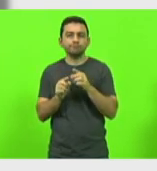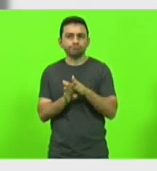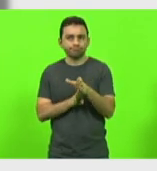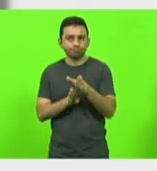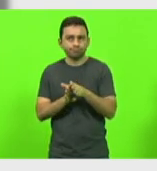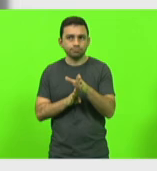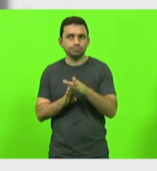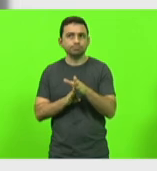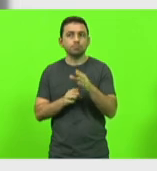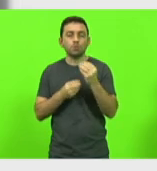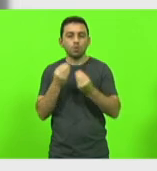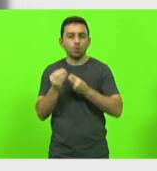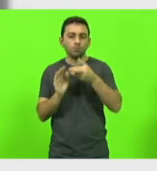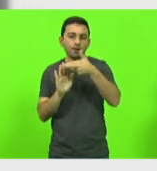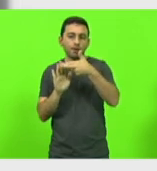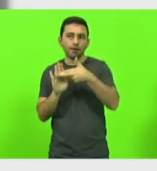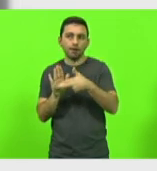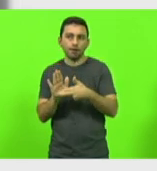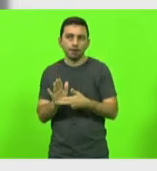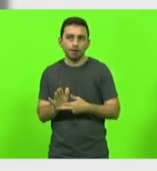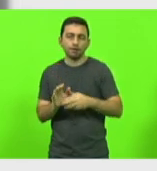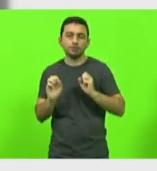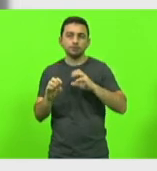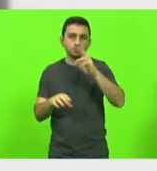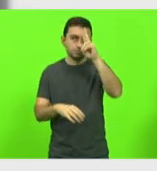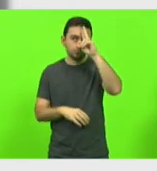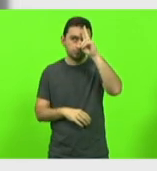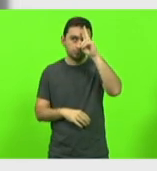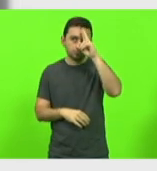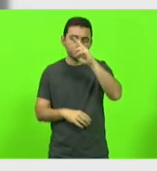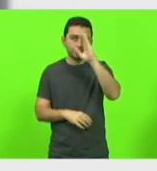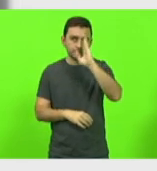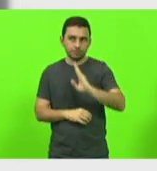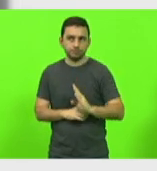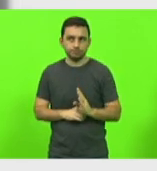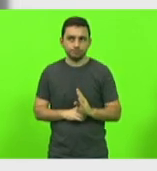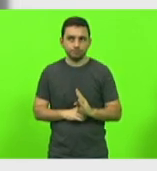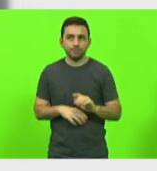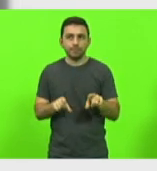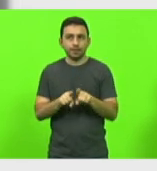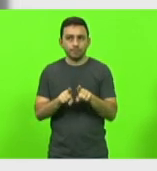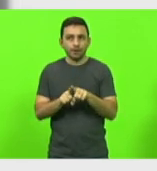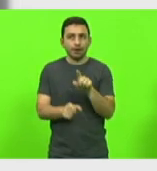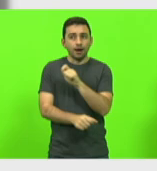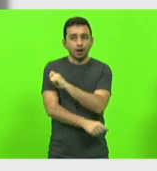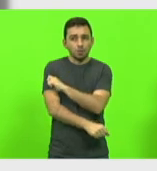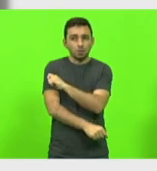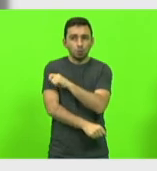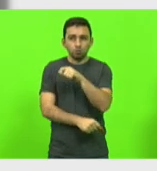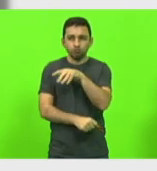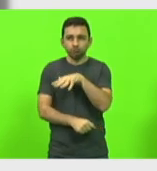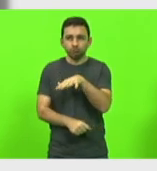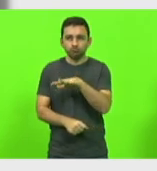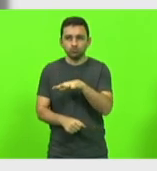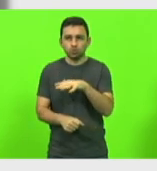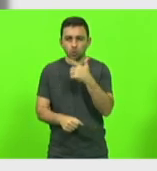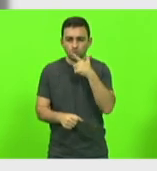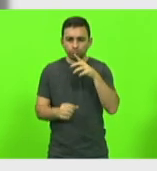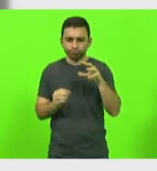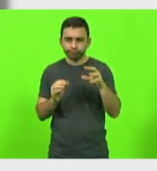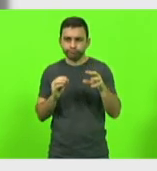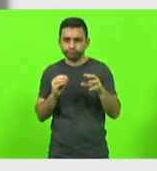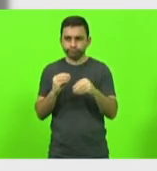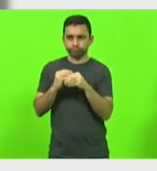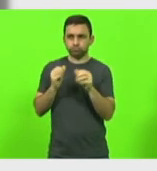ensino médio brasileiro. Também é importante dizer que os estudantes que serão incluídos nesse